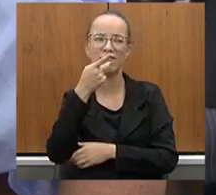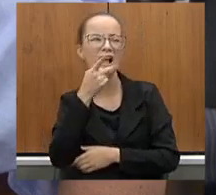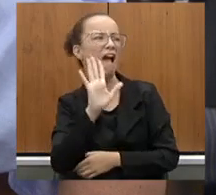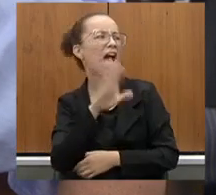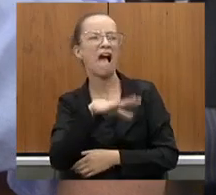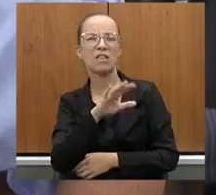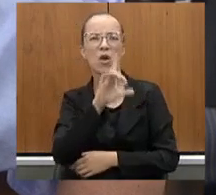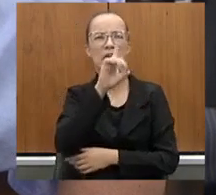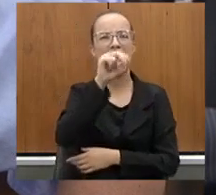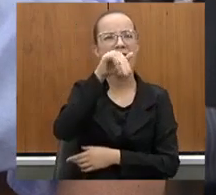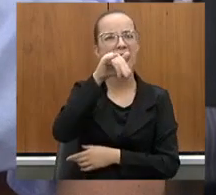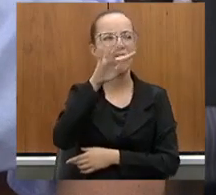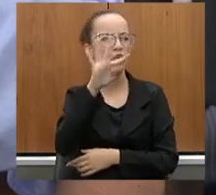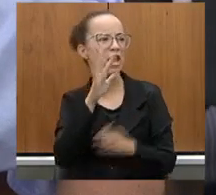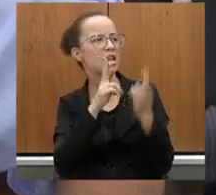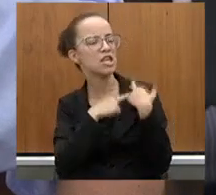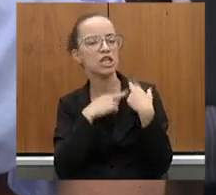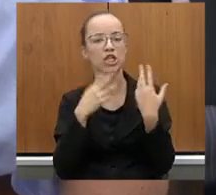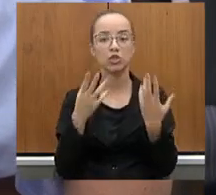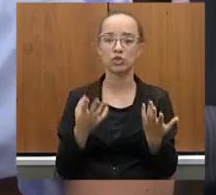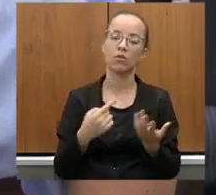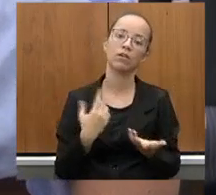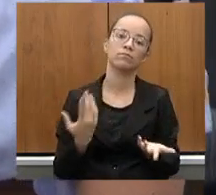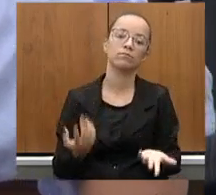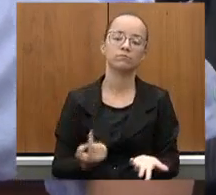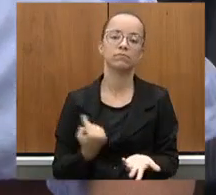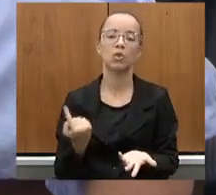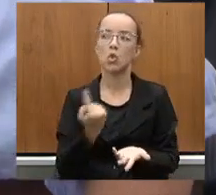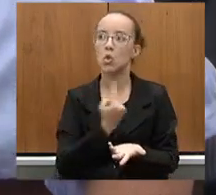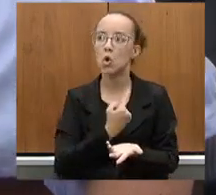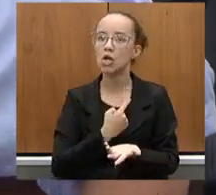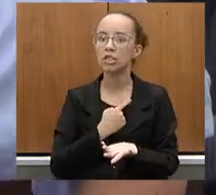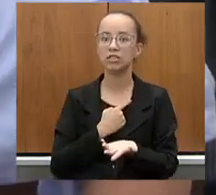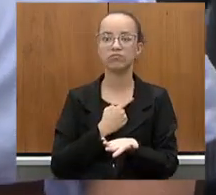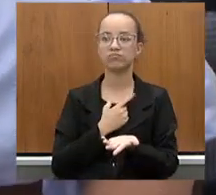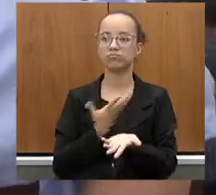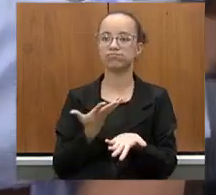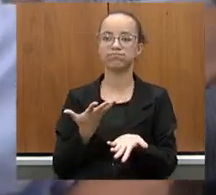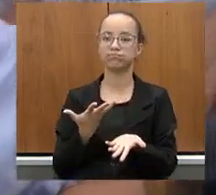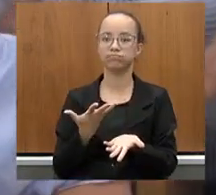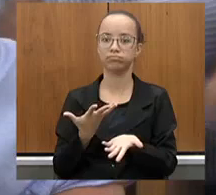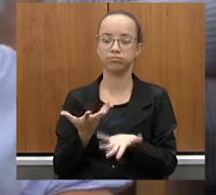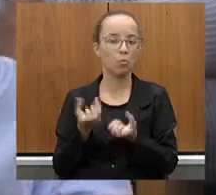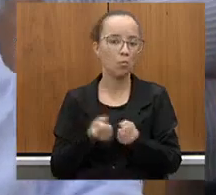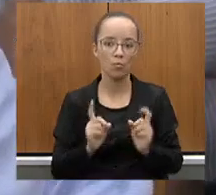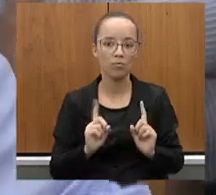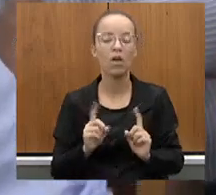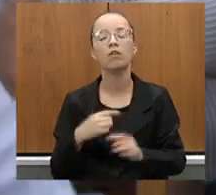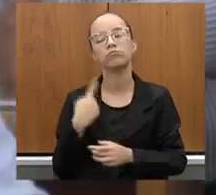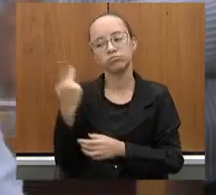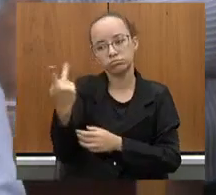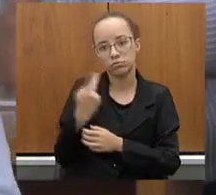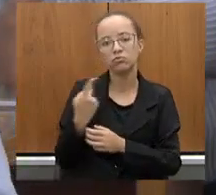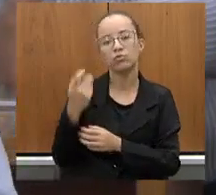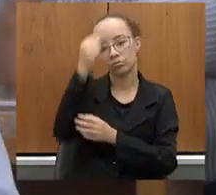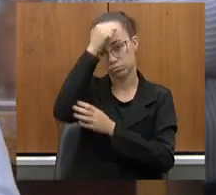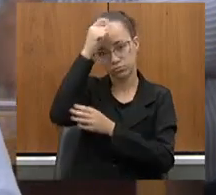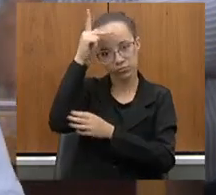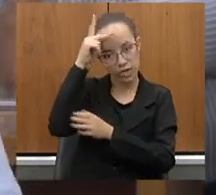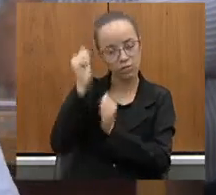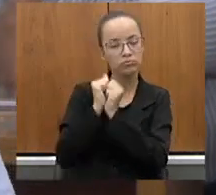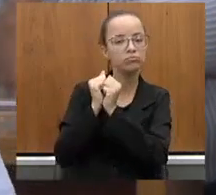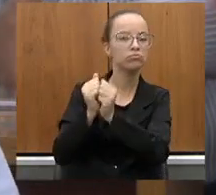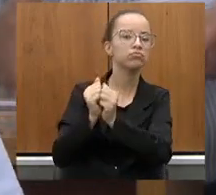de não sei quem, a gente não se curvou a isso, e, juntamente com o prefeito Aécio, lá de Minas Novas,